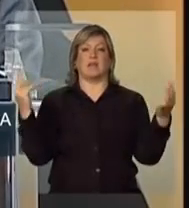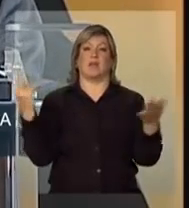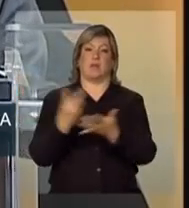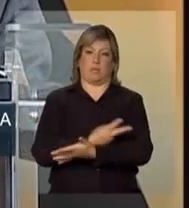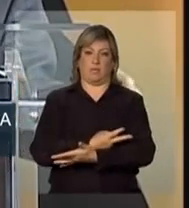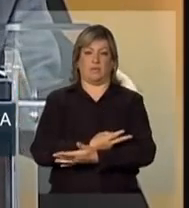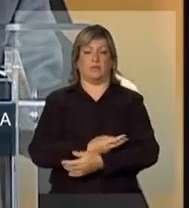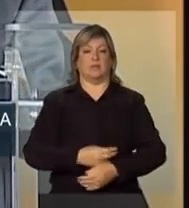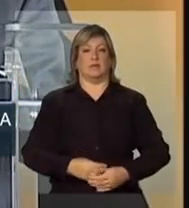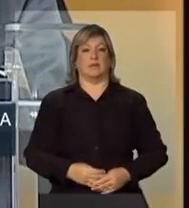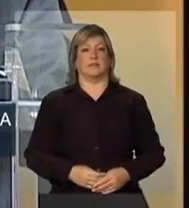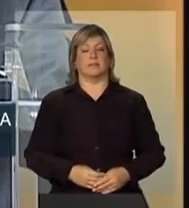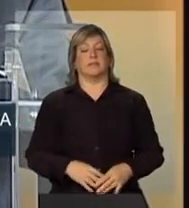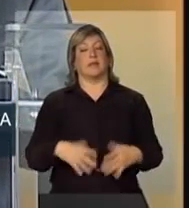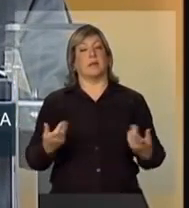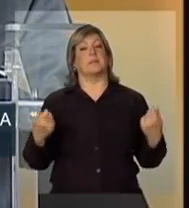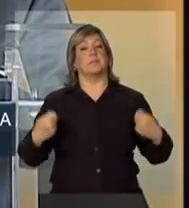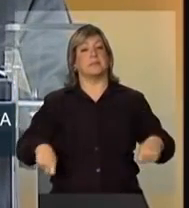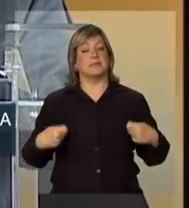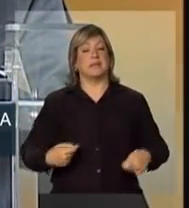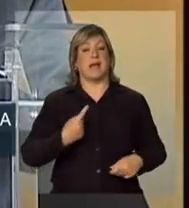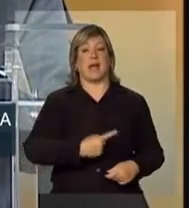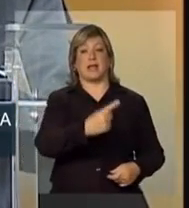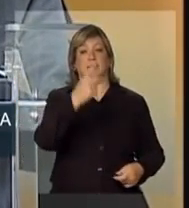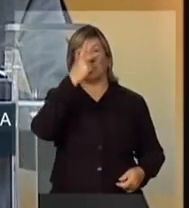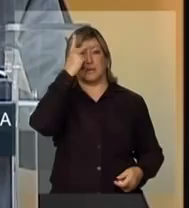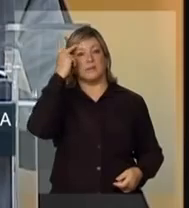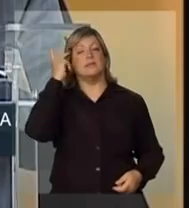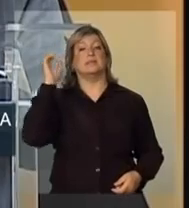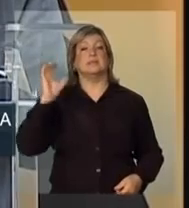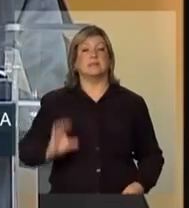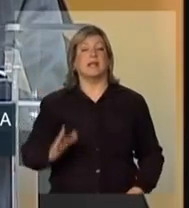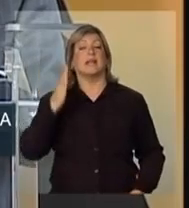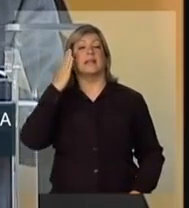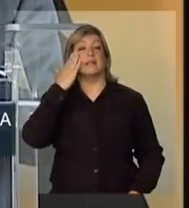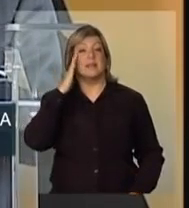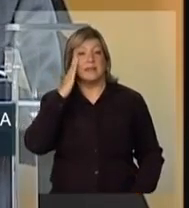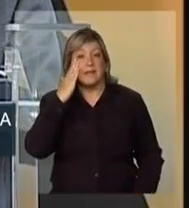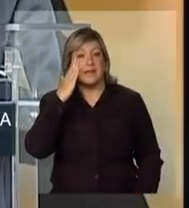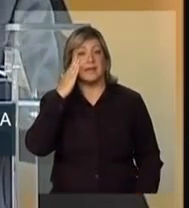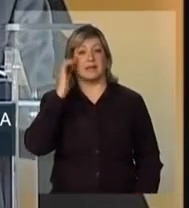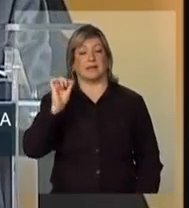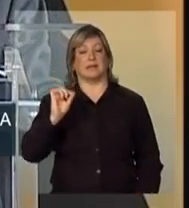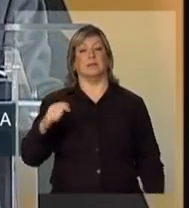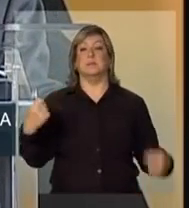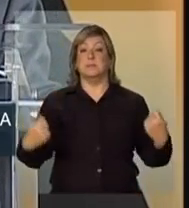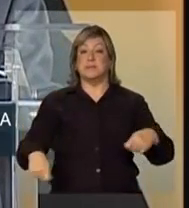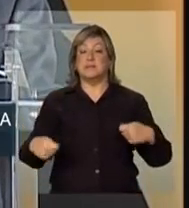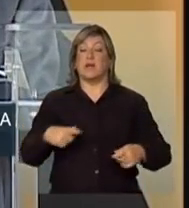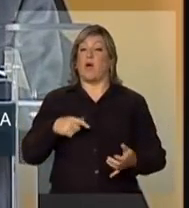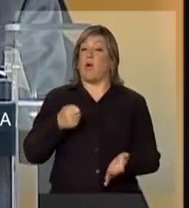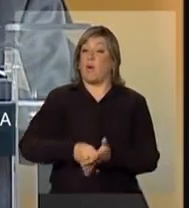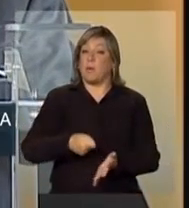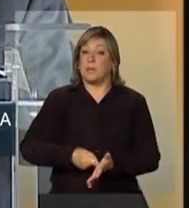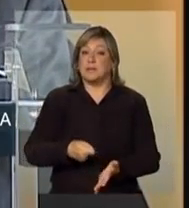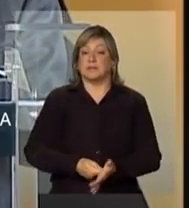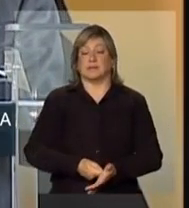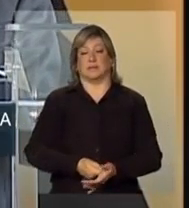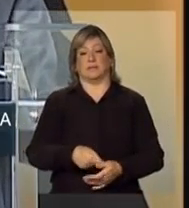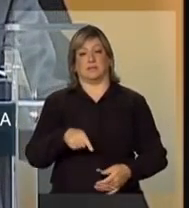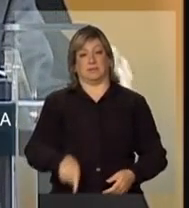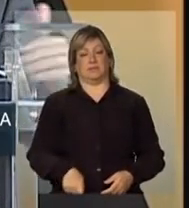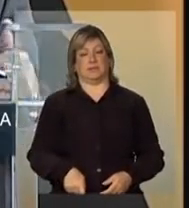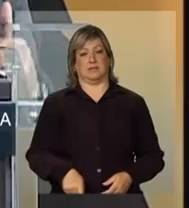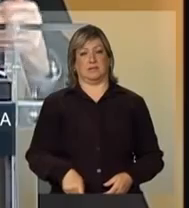E, portanto, é necessário que cada cidadão tenha a consciência de que tem deveres nesse particular.